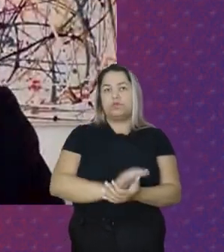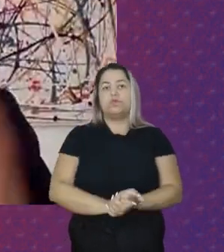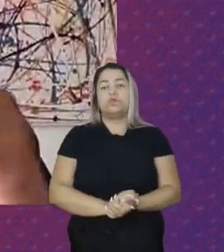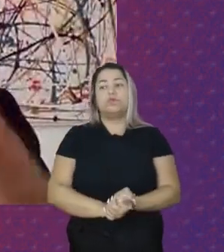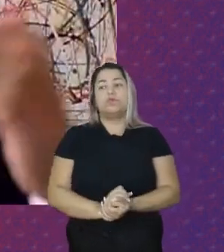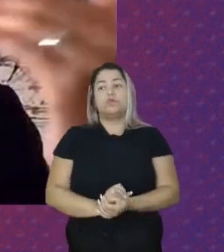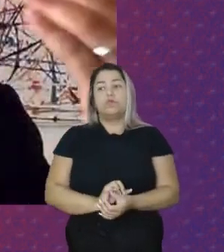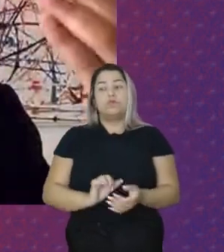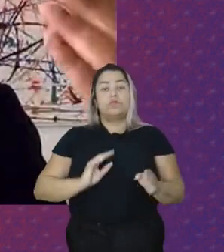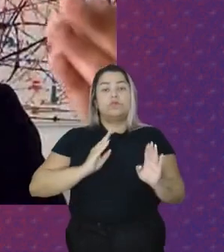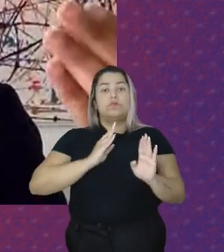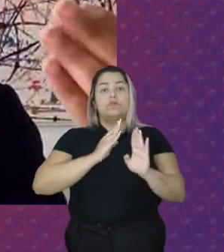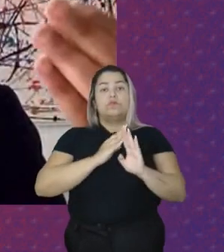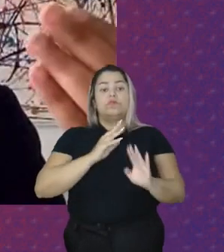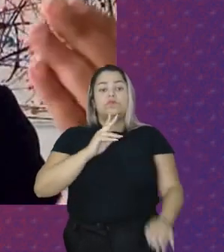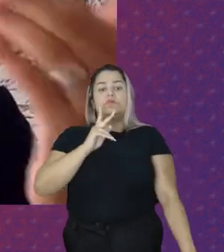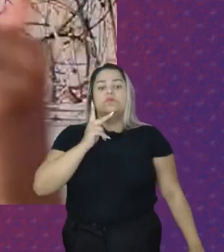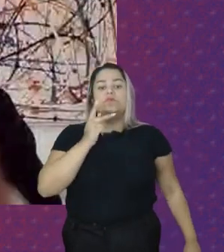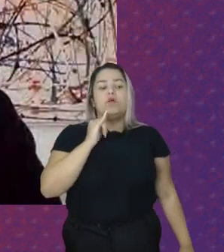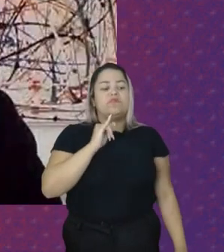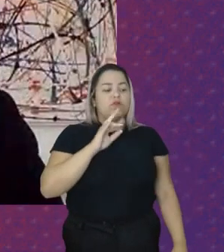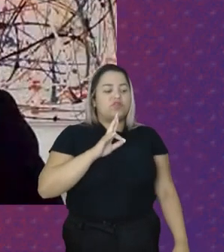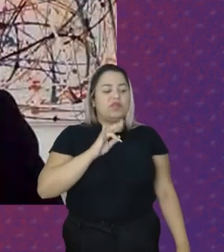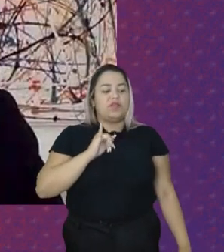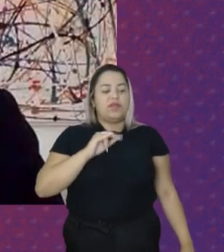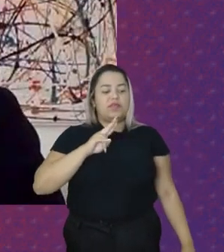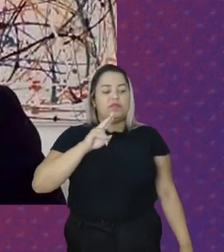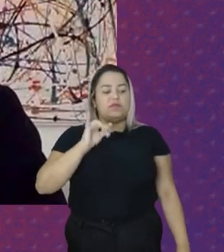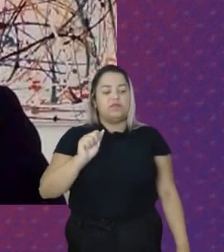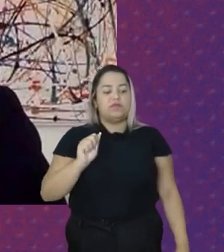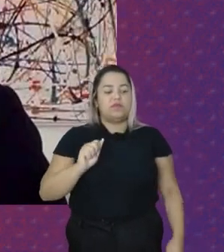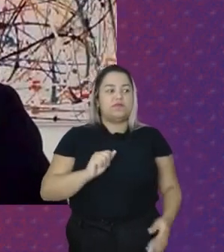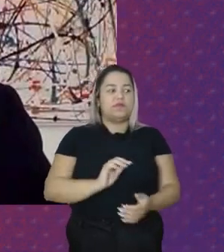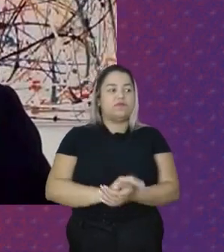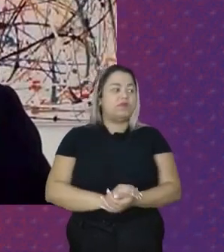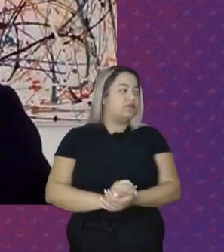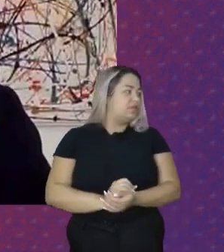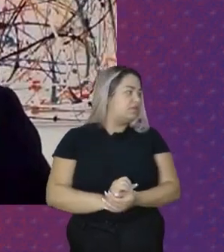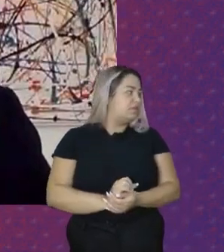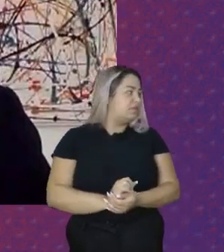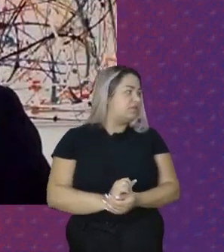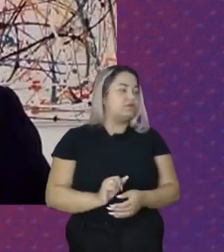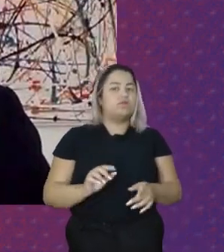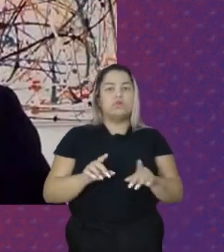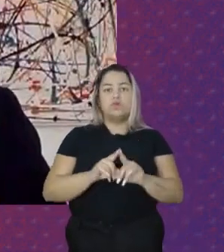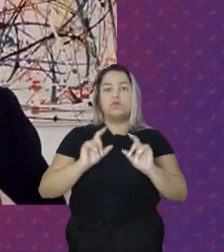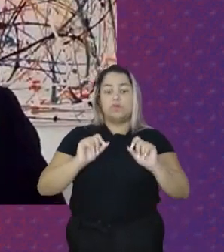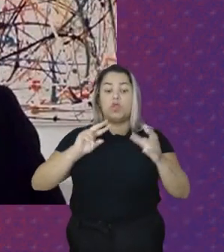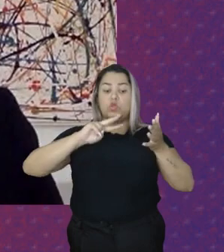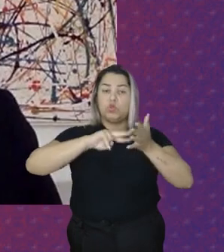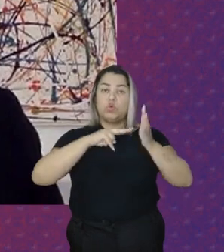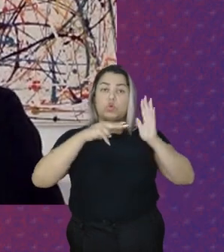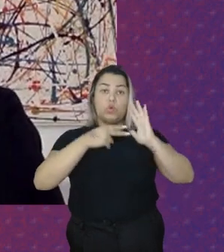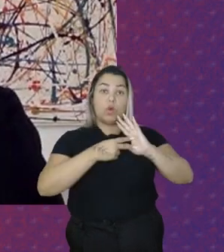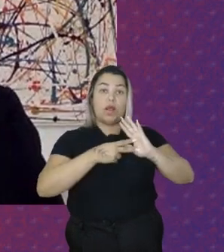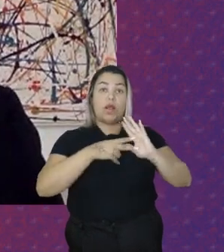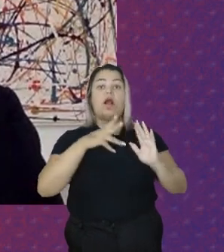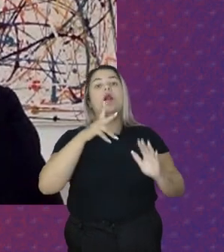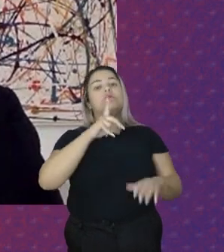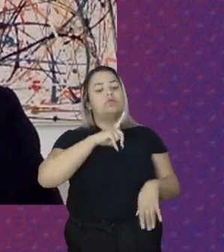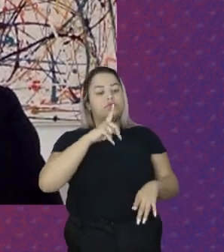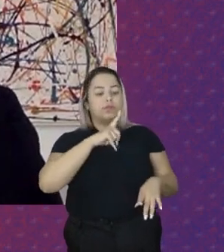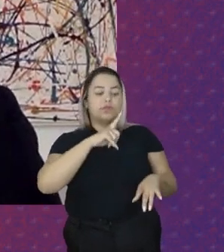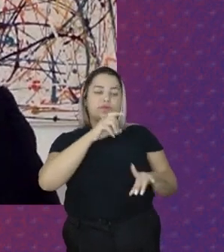princípio Da hierarquização Dessas funções O que significa Dizer Que há Em nossa